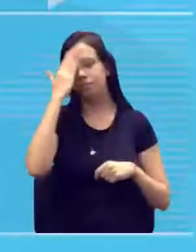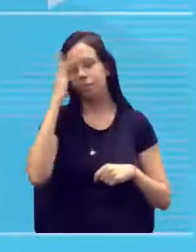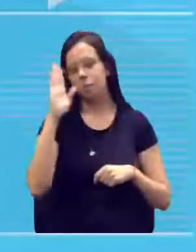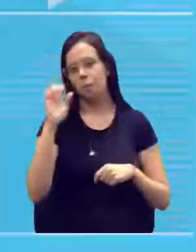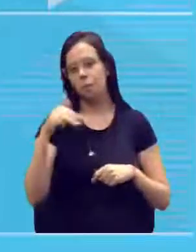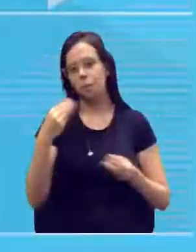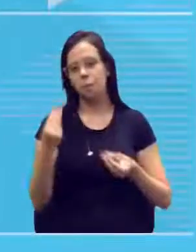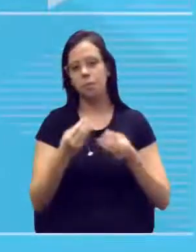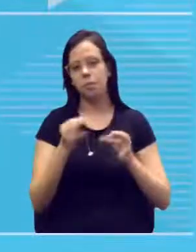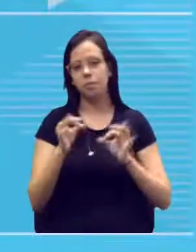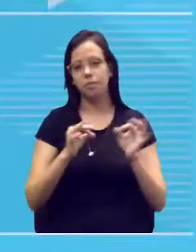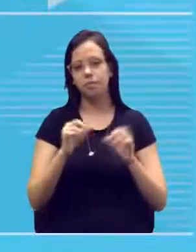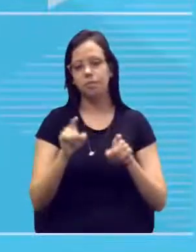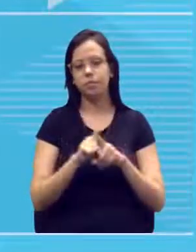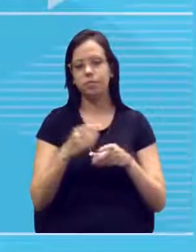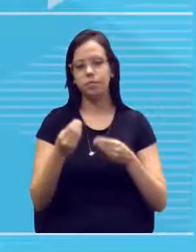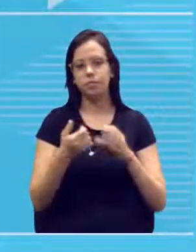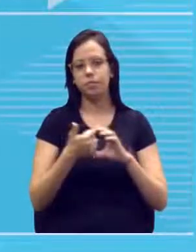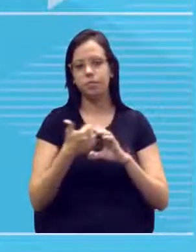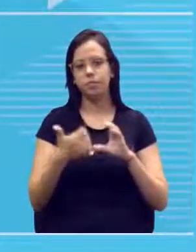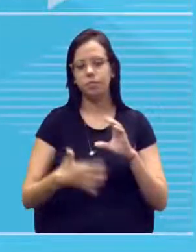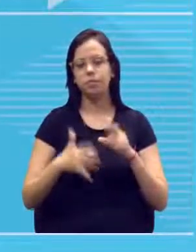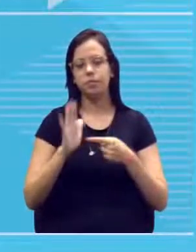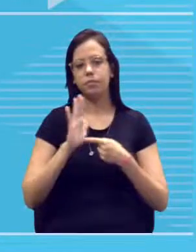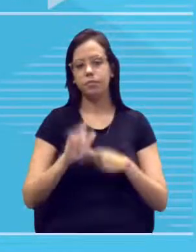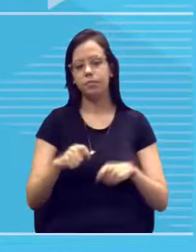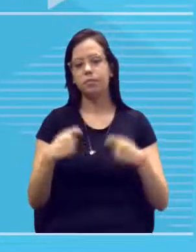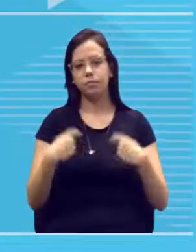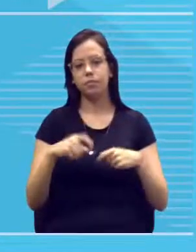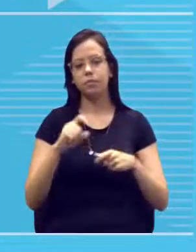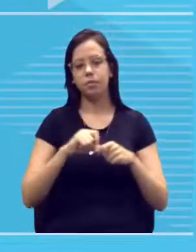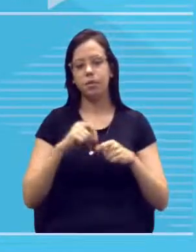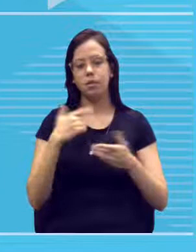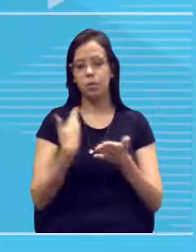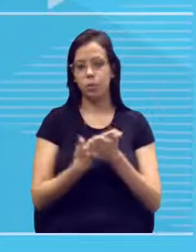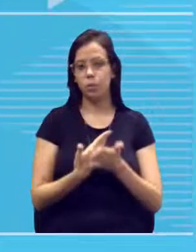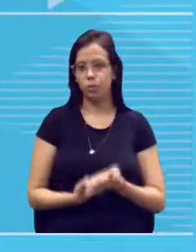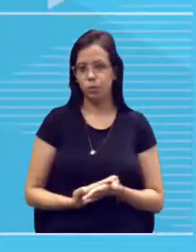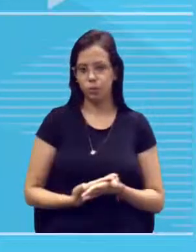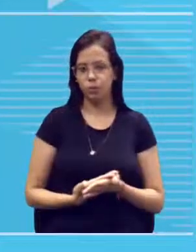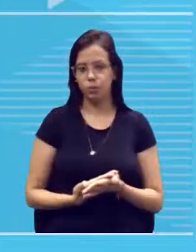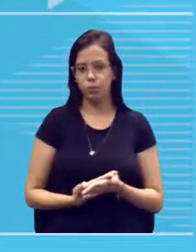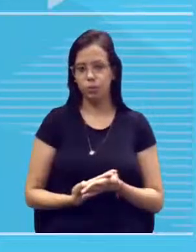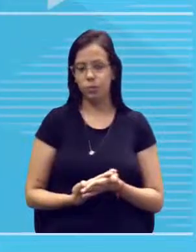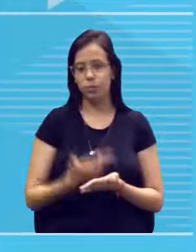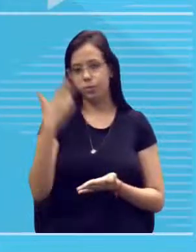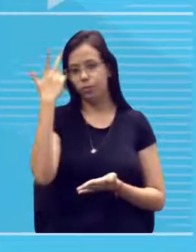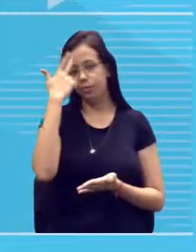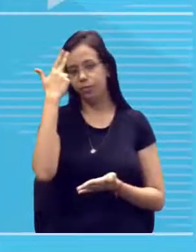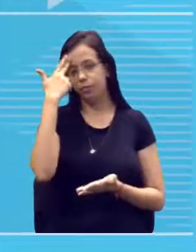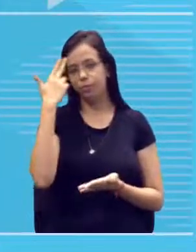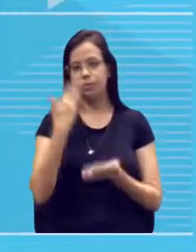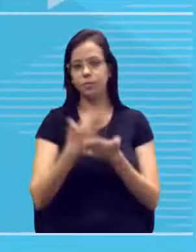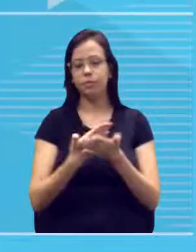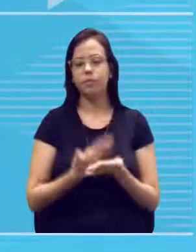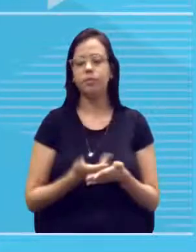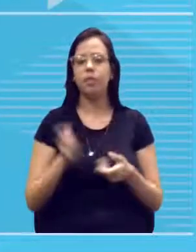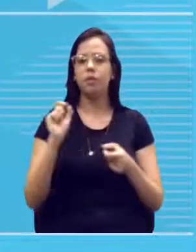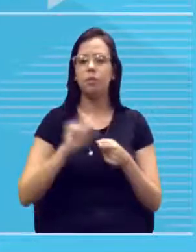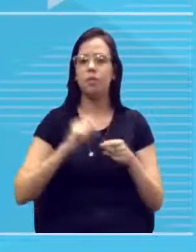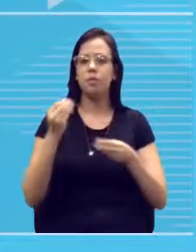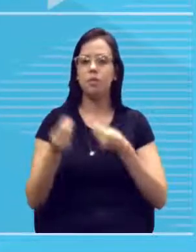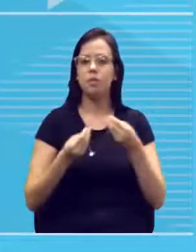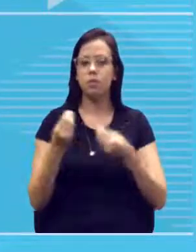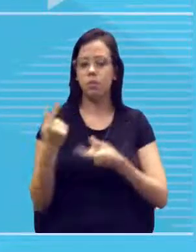feito, como é que essas características são passadas, a gente precisa fazer um estudo, tá? E normalmente esse estudo, ele é feito com os nossos